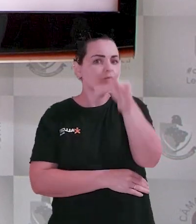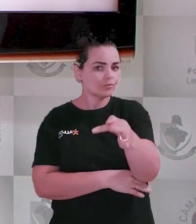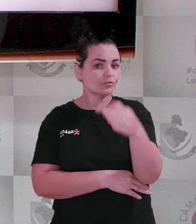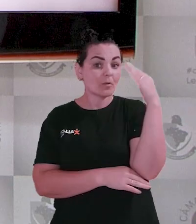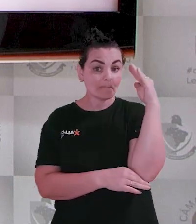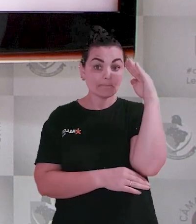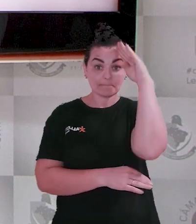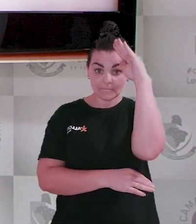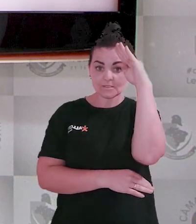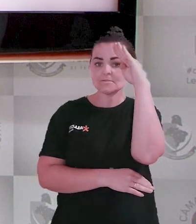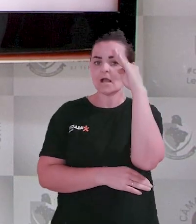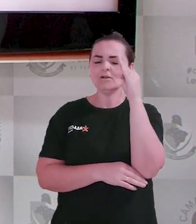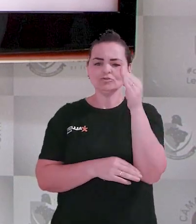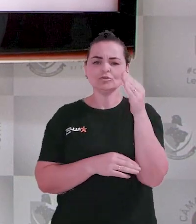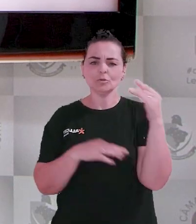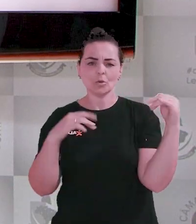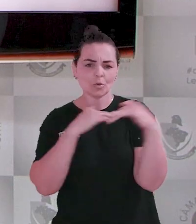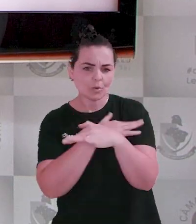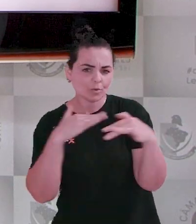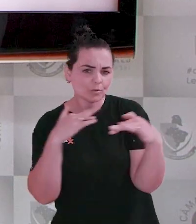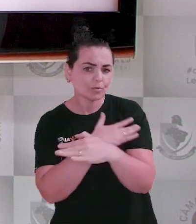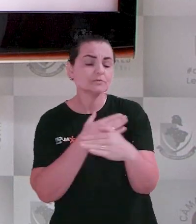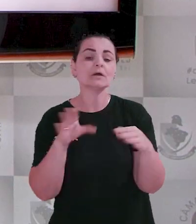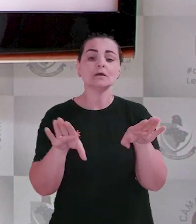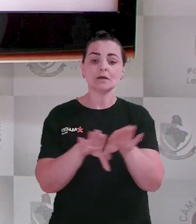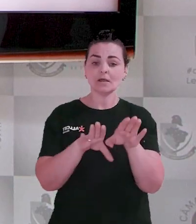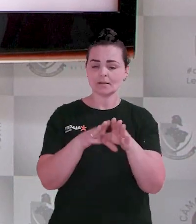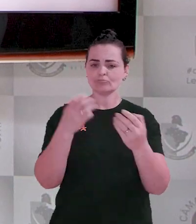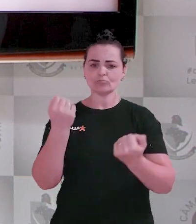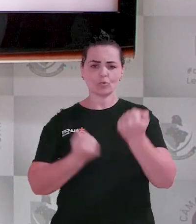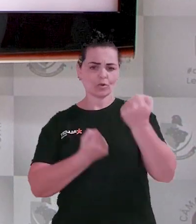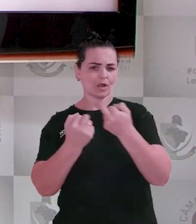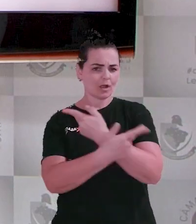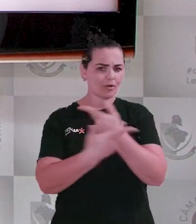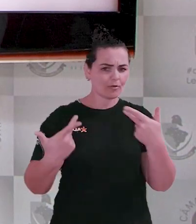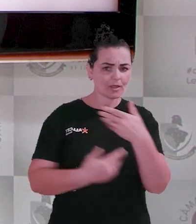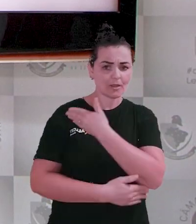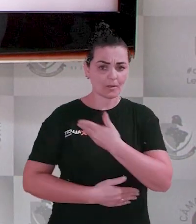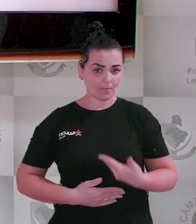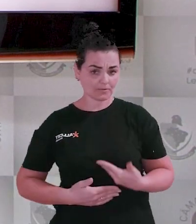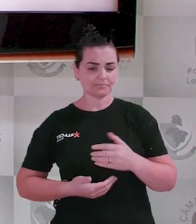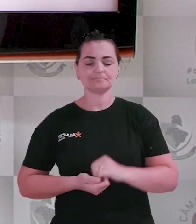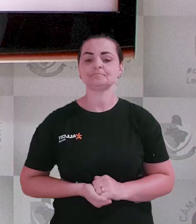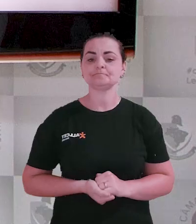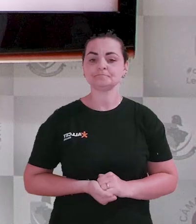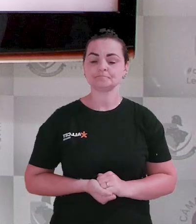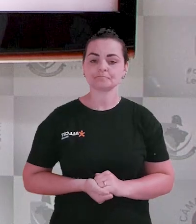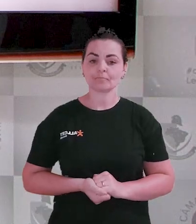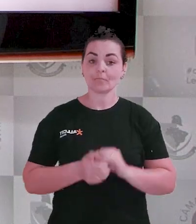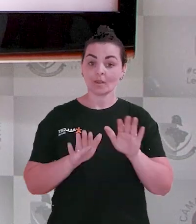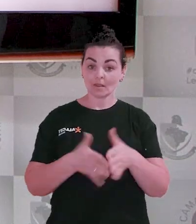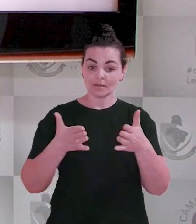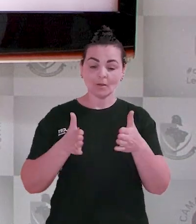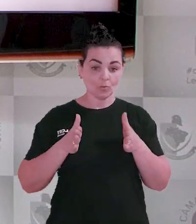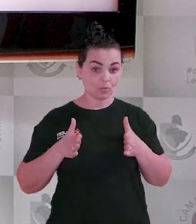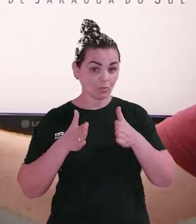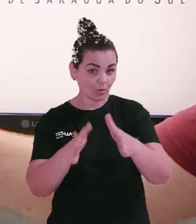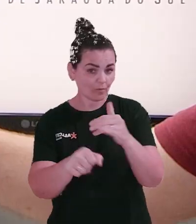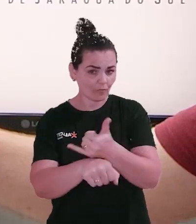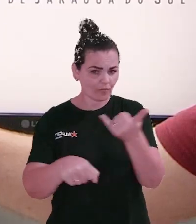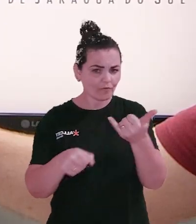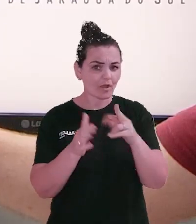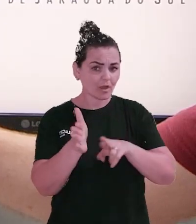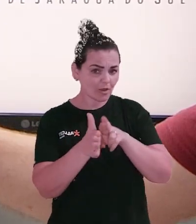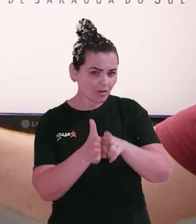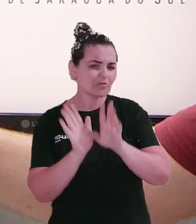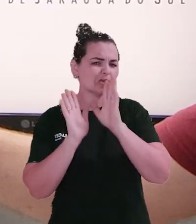pauta da nossa cidade novamente. Pensando na mobilidade urbana e meios de transportes públicos alternativos. O